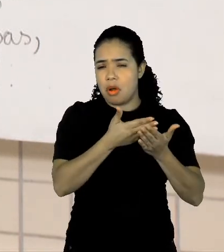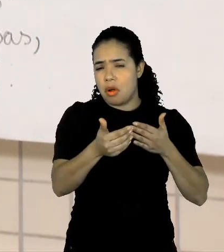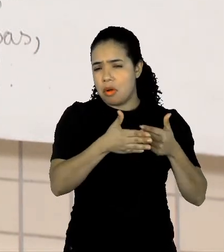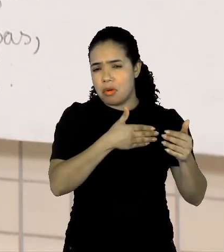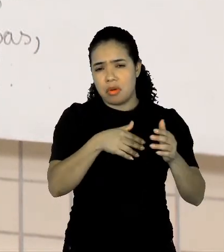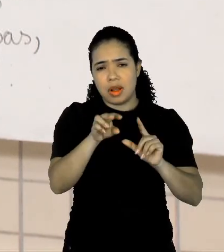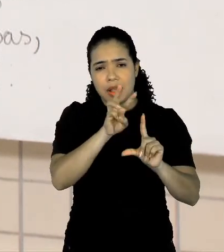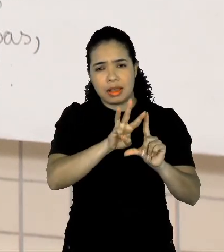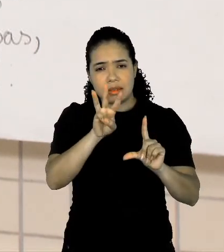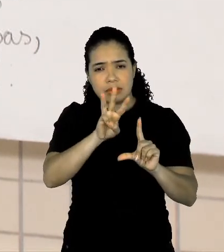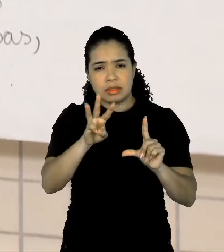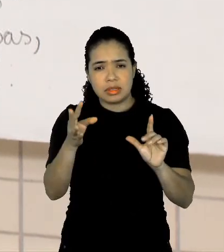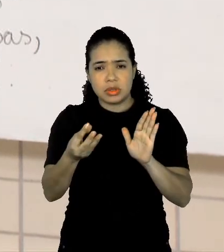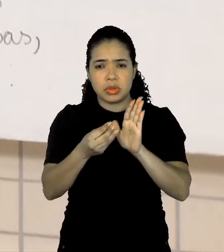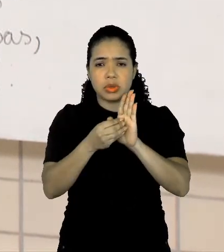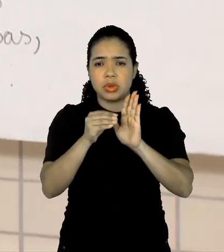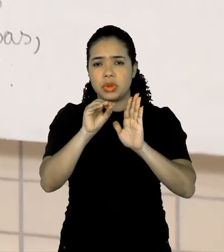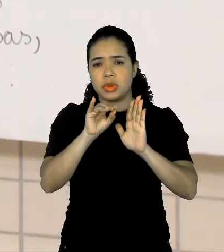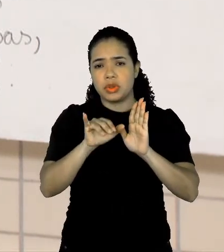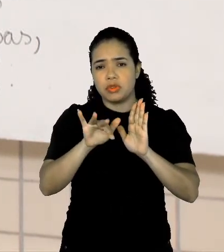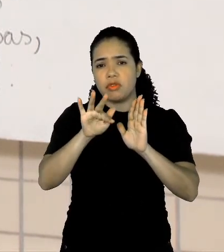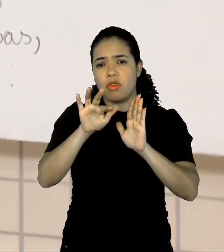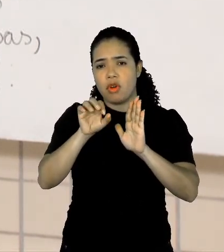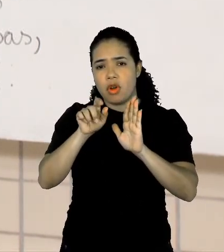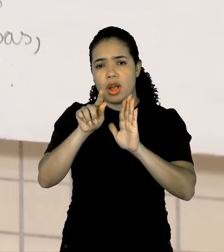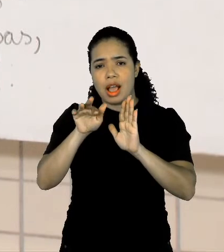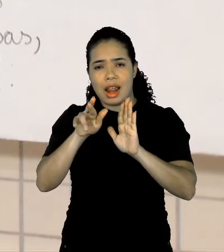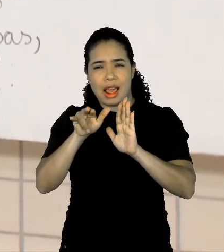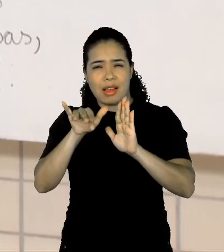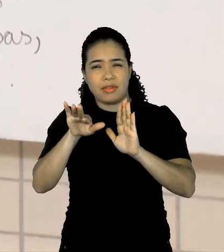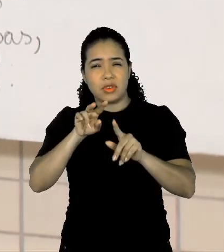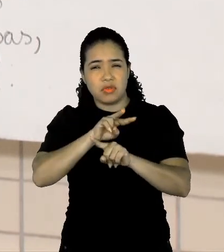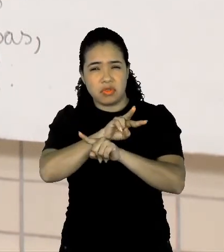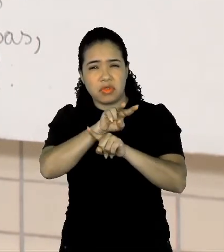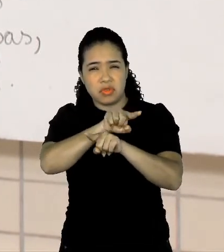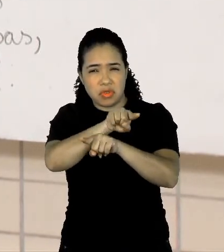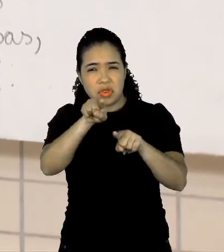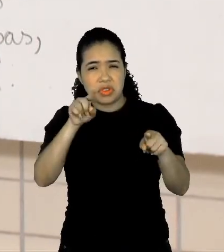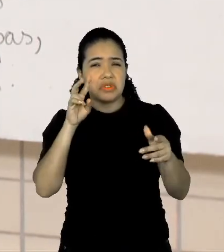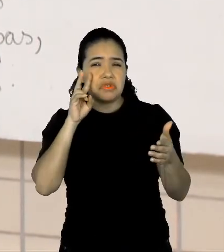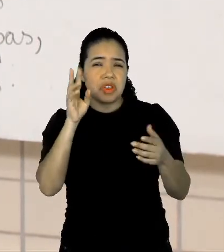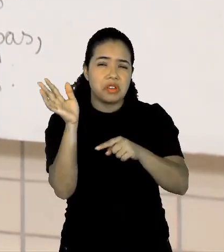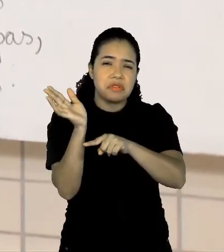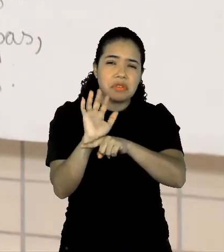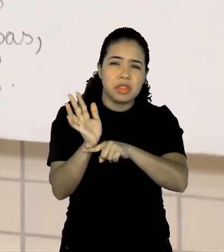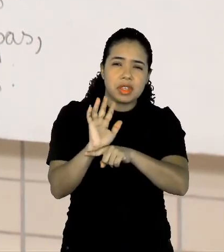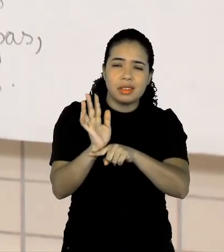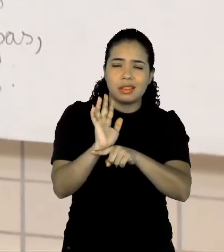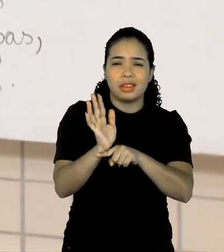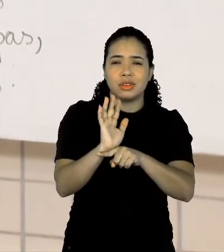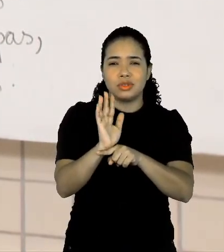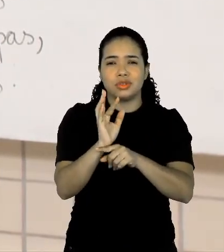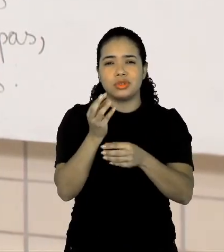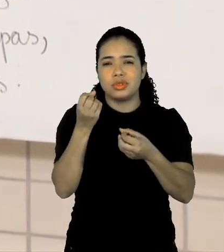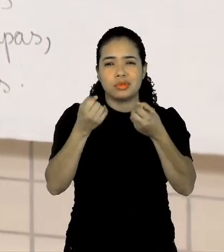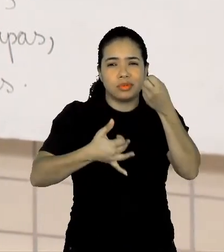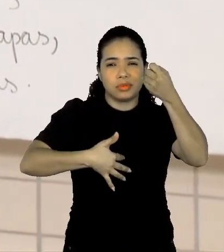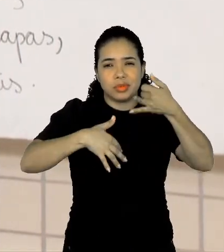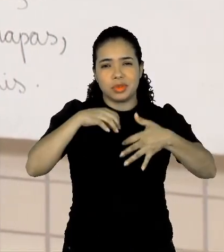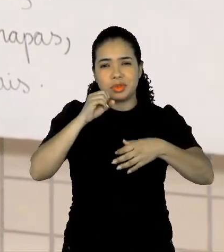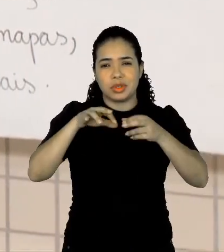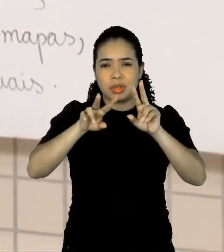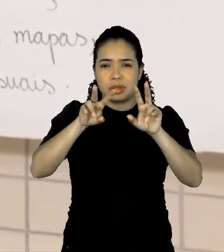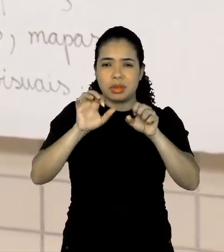coloquem lá Infográfico em Movimento que vocês vão ver vários infográficos, pequenos vídeos sobre essa temática da Covid, certo?